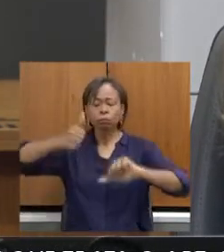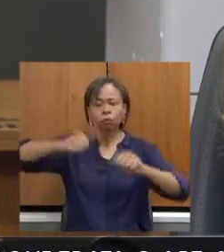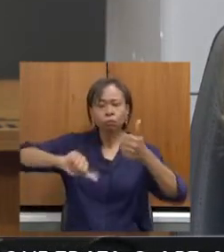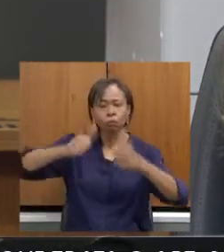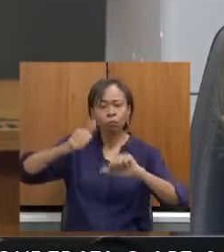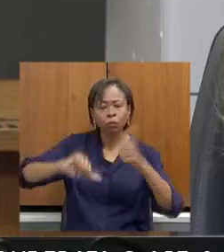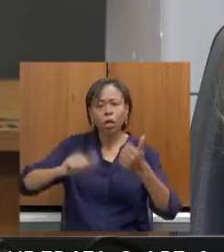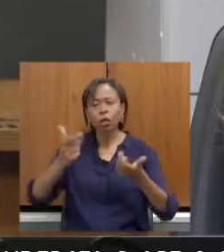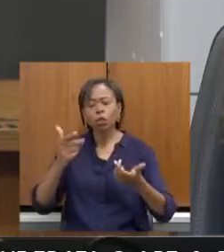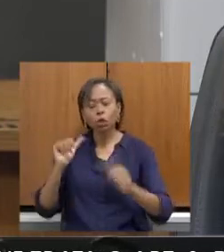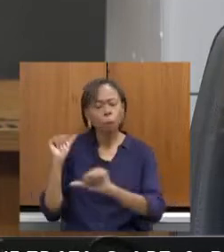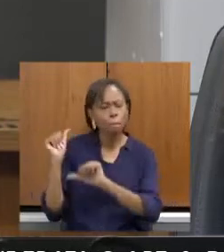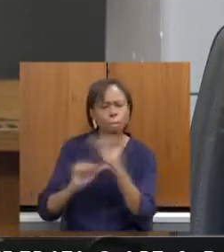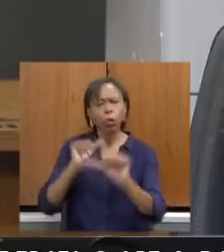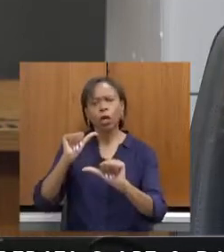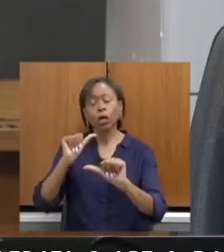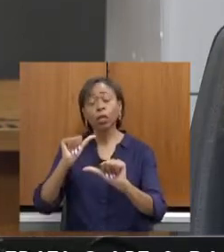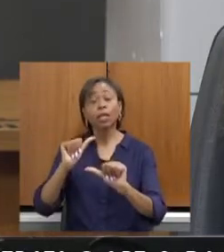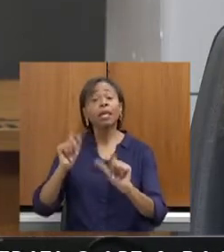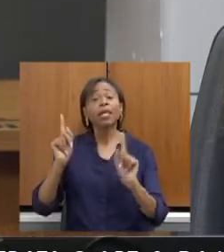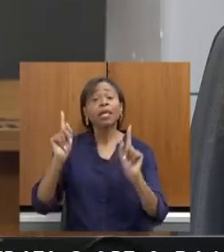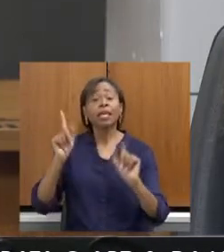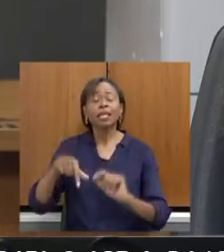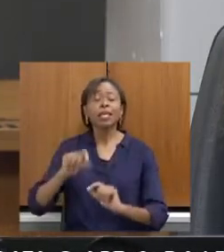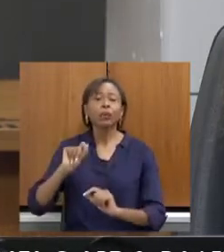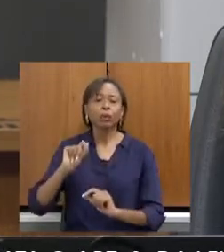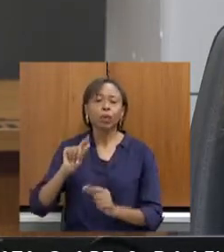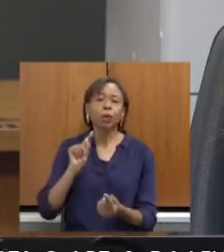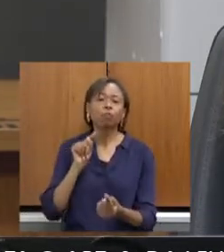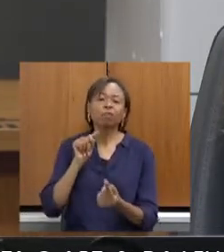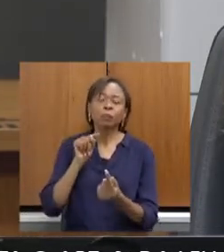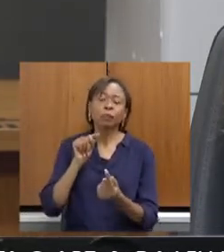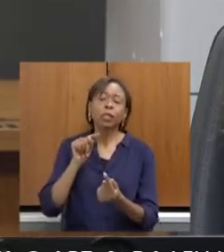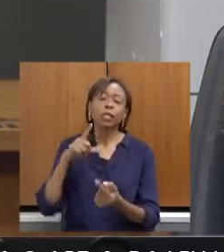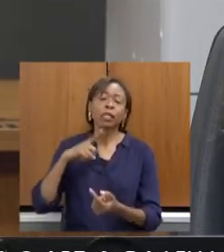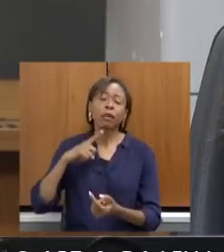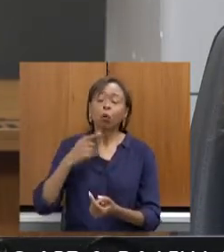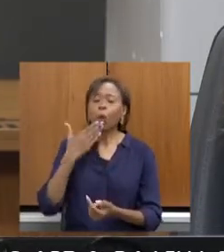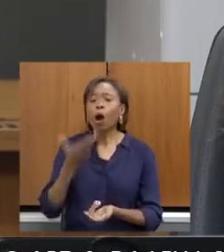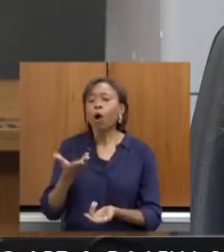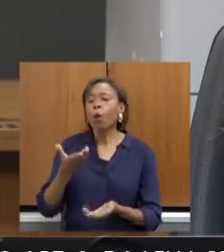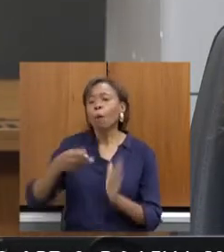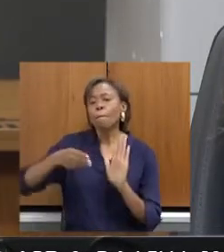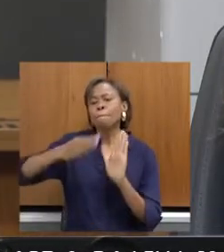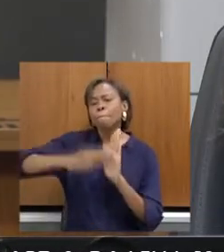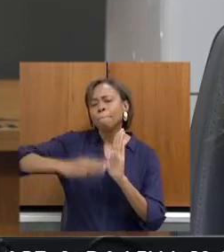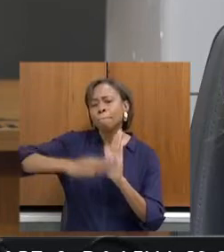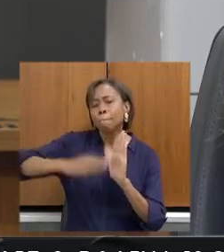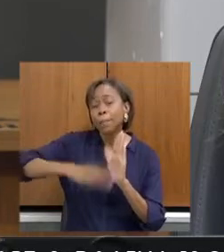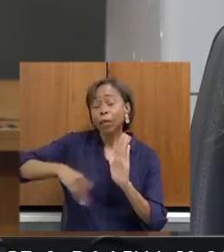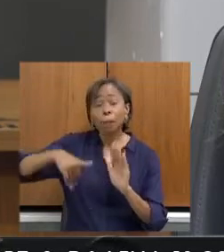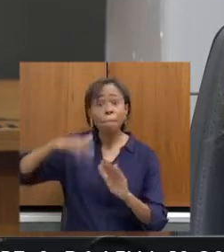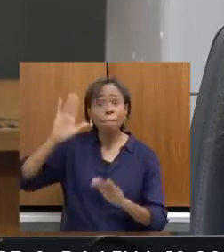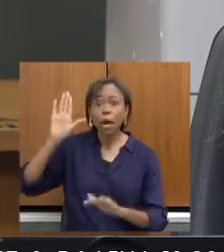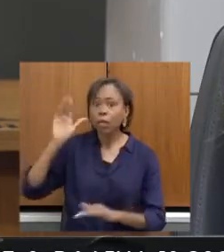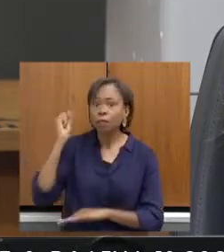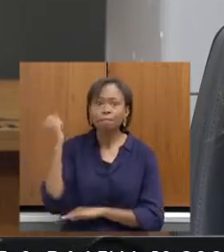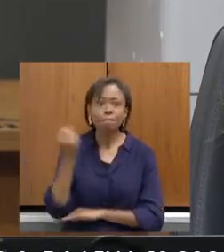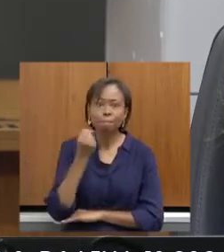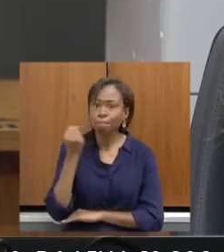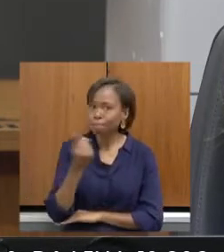impacto, que considerou os métodos mais rígidos atualmente de avaliação de um programa, que é a avaliação